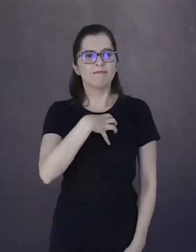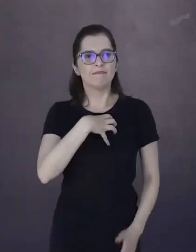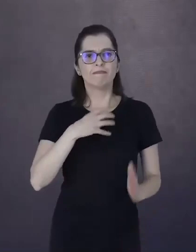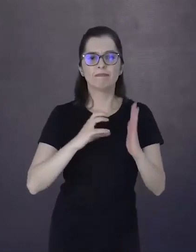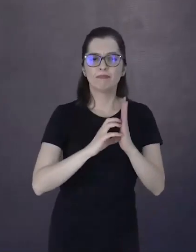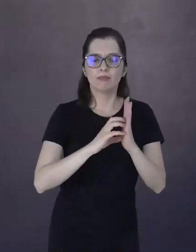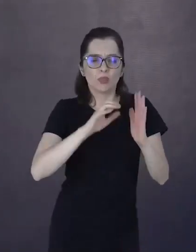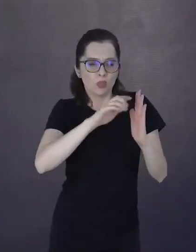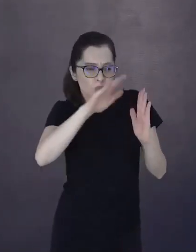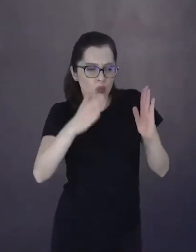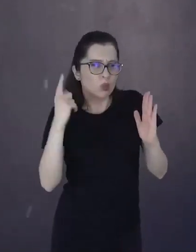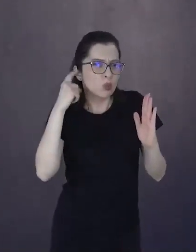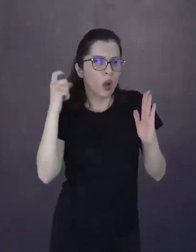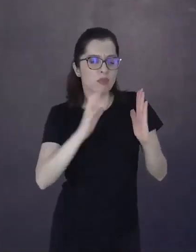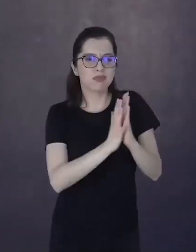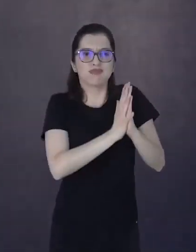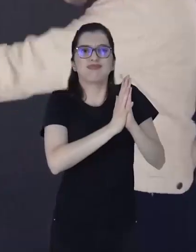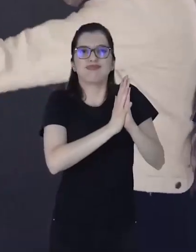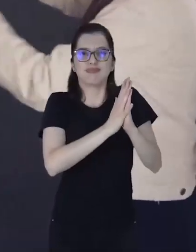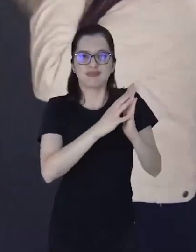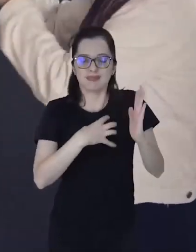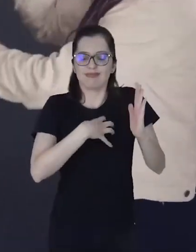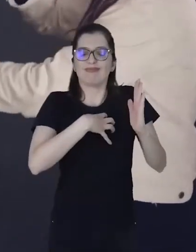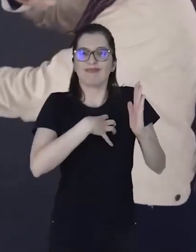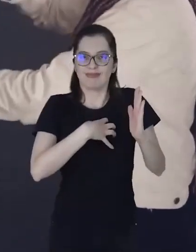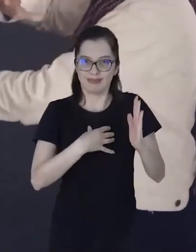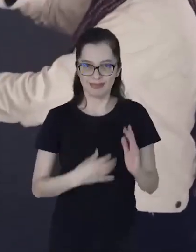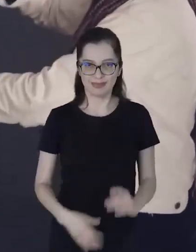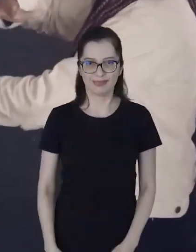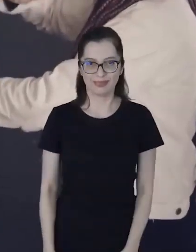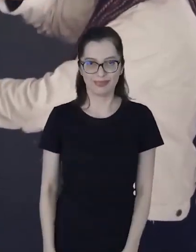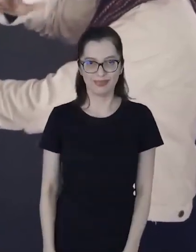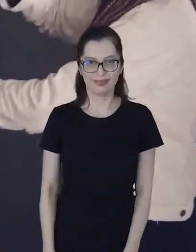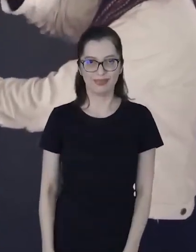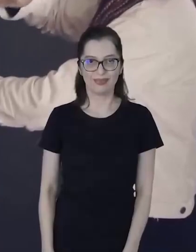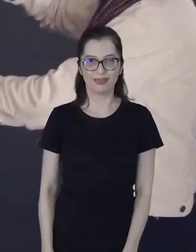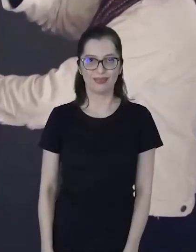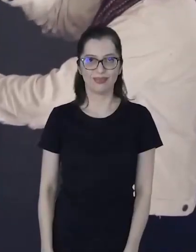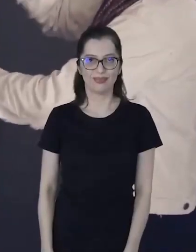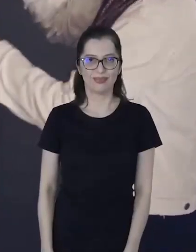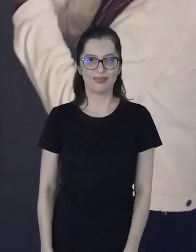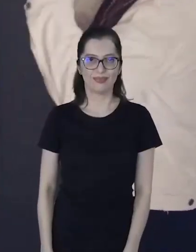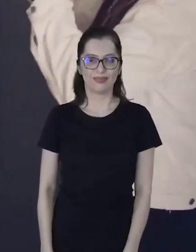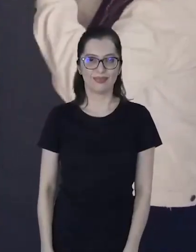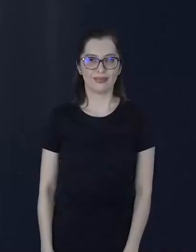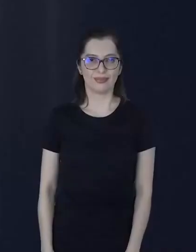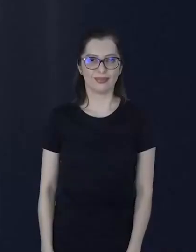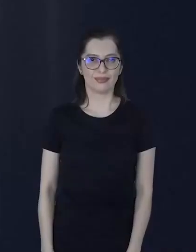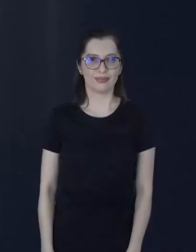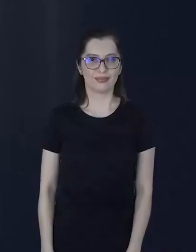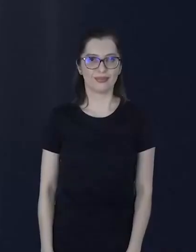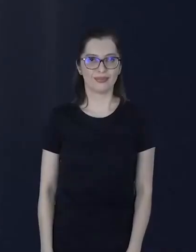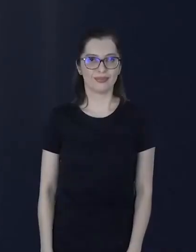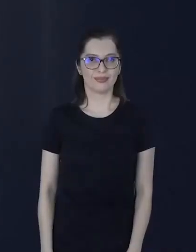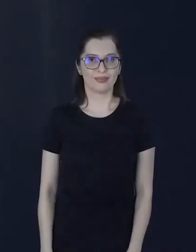os ritmos. Em Libras, Carlos Júnior. Edinho e Nayara tocam a caixa de som à direita da tela de LED e tremem as mãos.